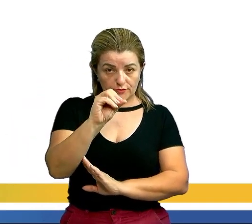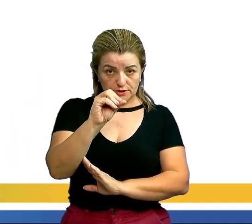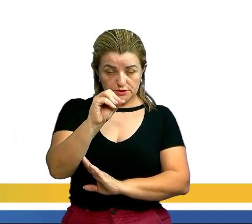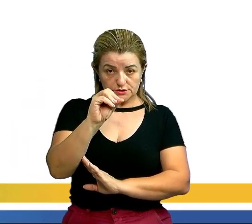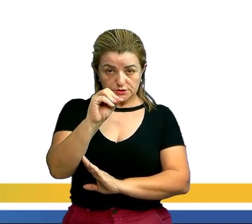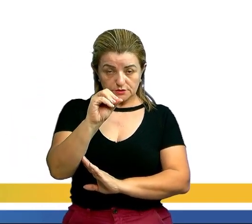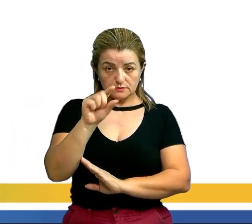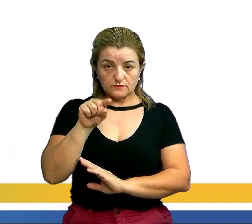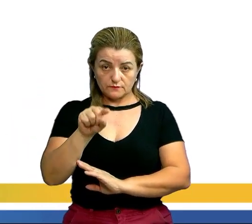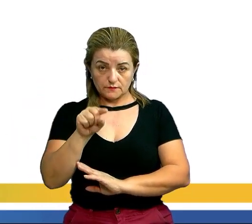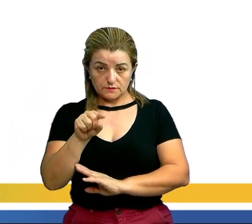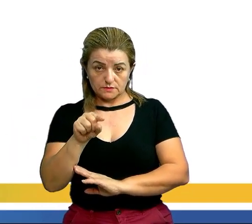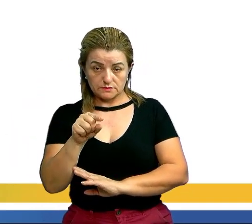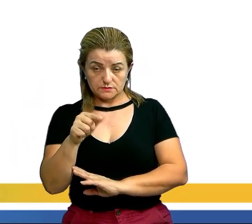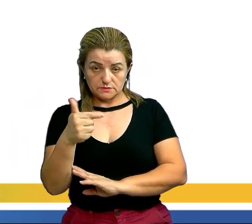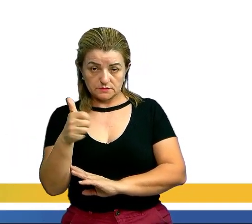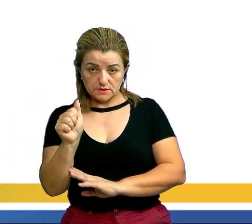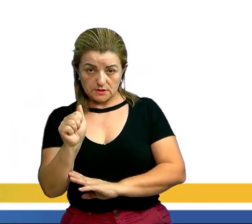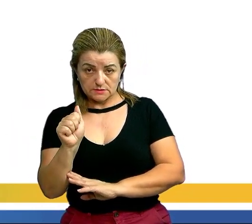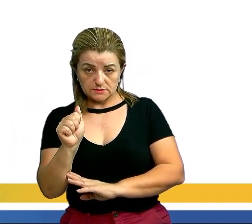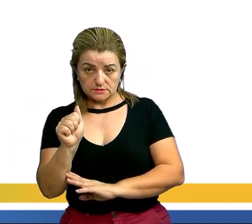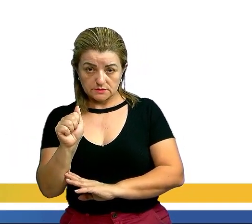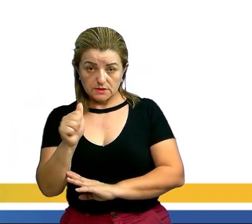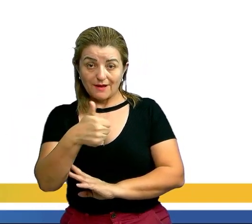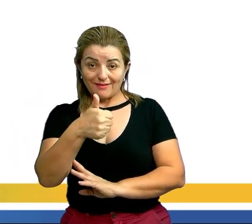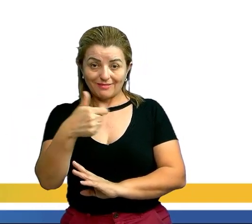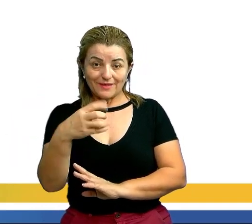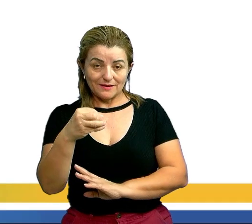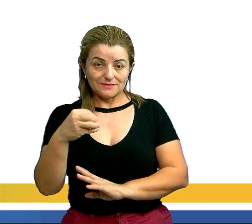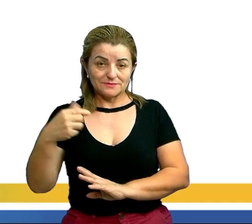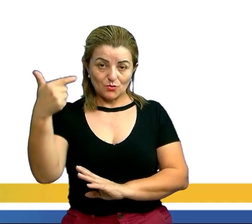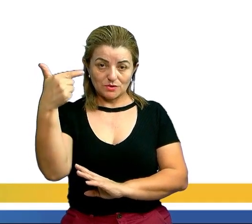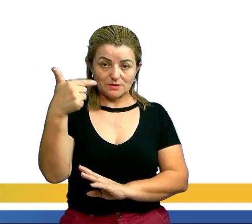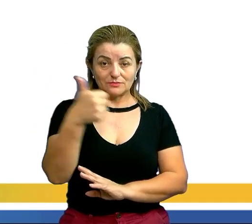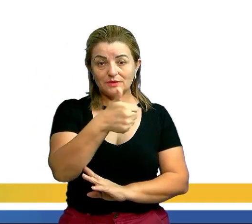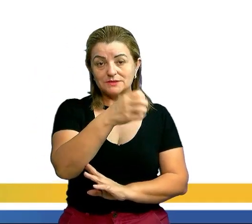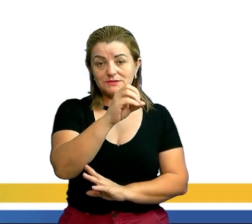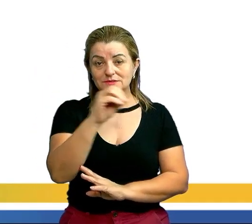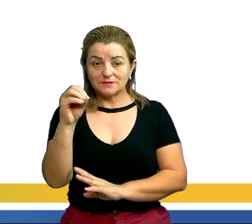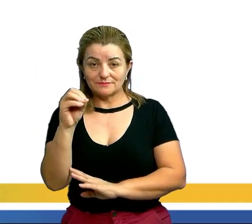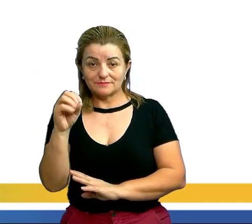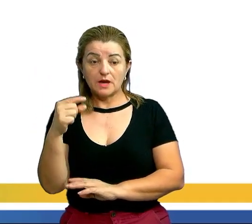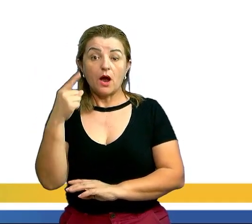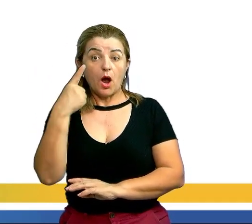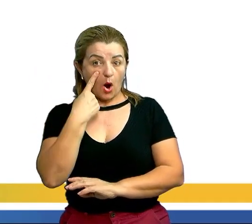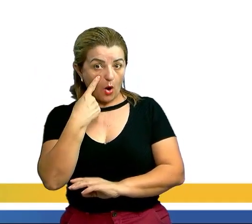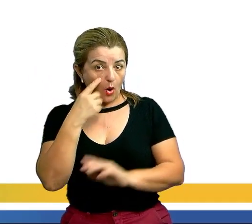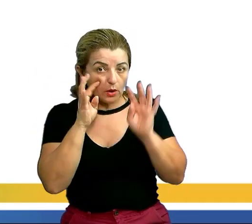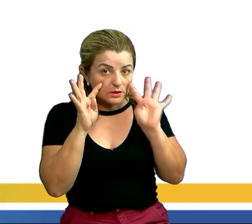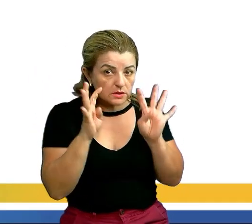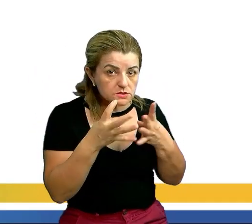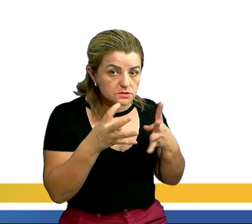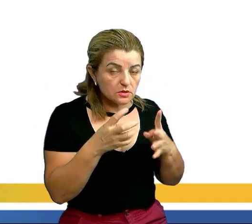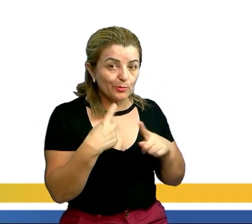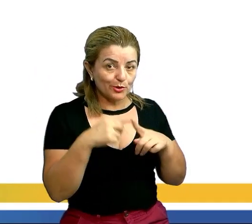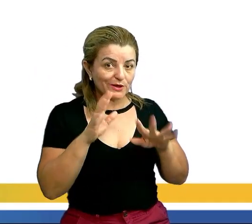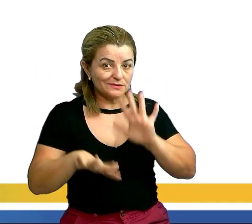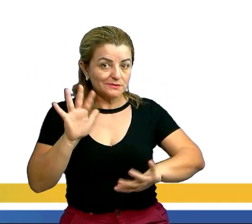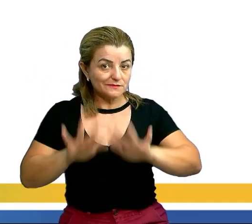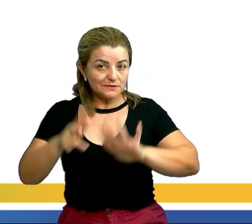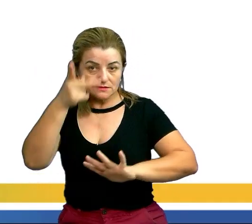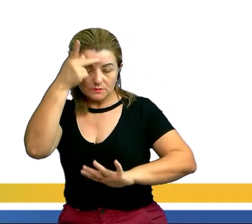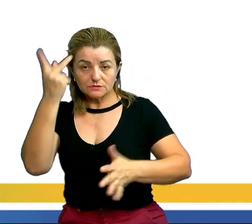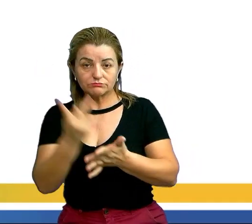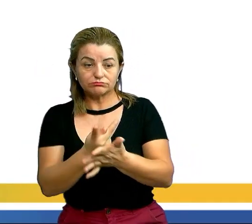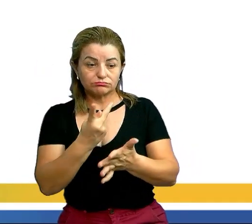10 é 200. E 10 ao quadrado é 100. Presta atenção no detalhe, que aqui muita gente erra. Todo um negativo. Elevado ao